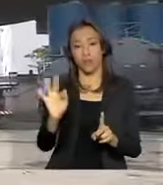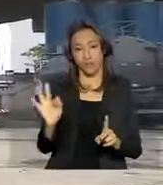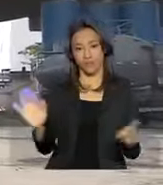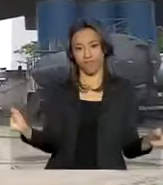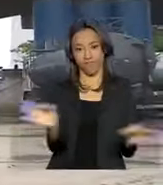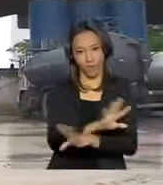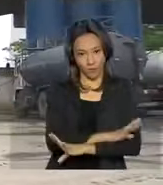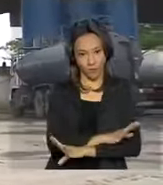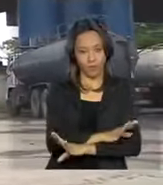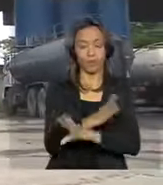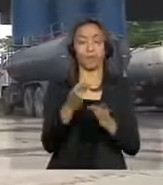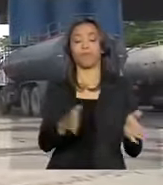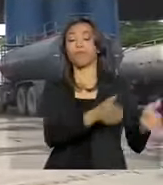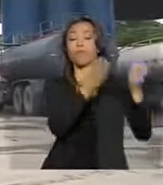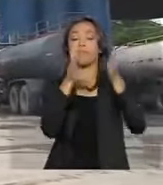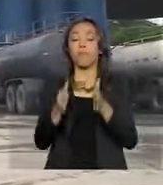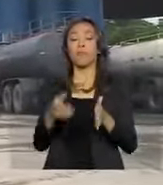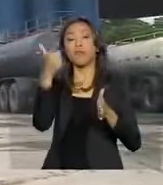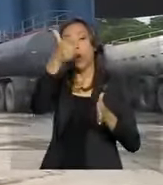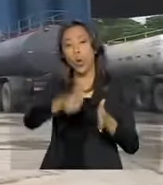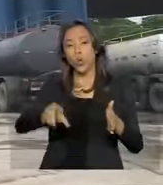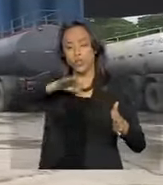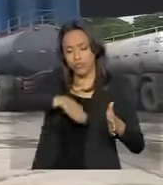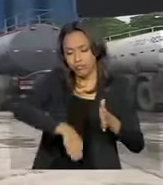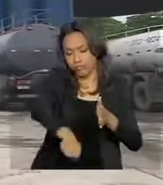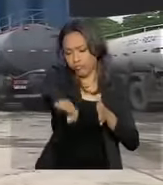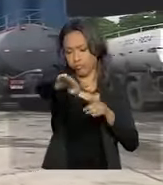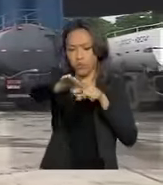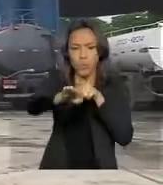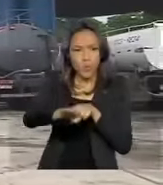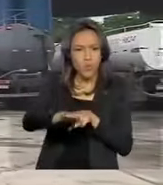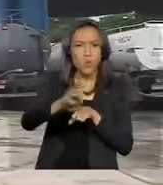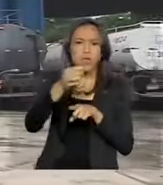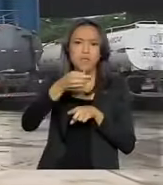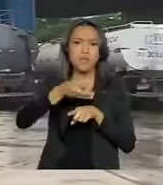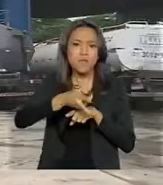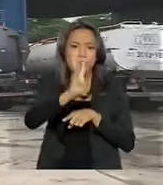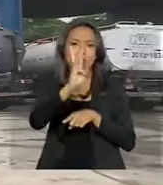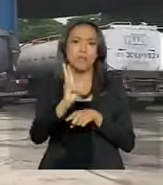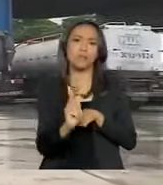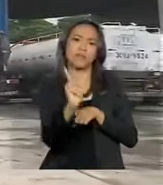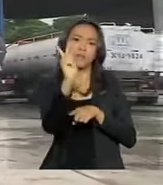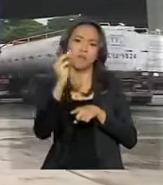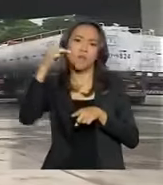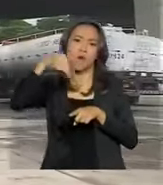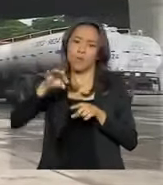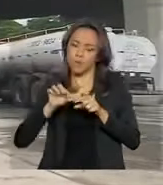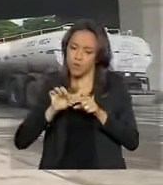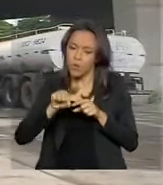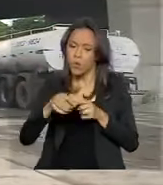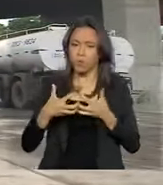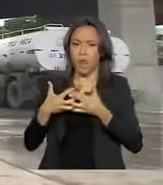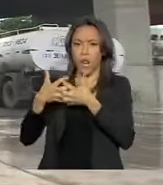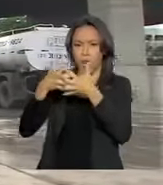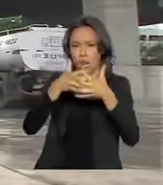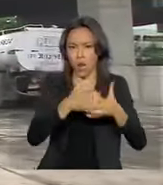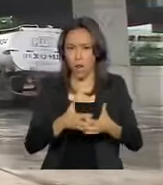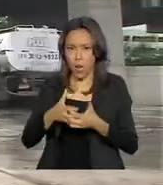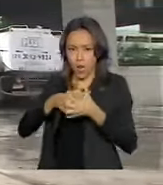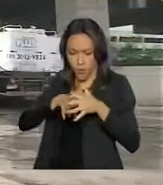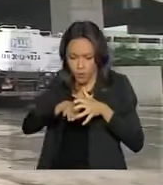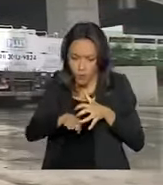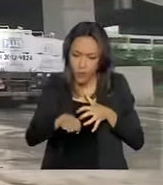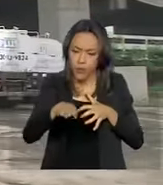as obras da Avenida Portuária, uma via exclusiva de pouco mais de 3 km, para veículos de carga que trafegam pela Avenida Brasil